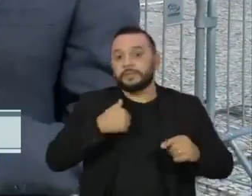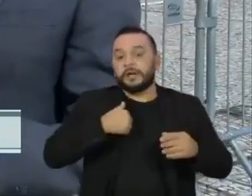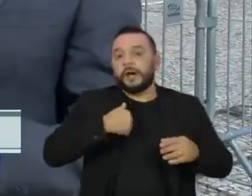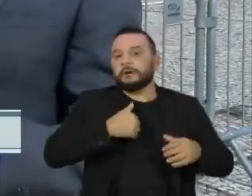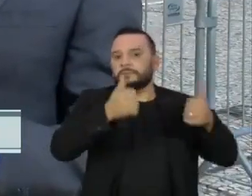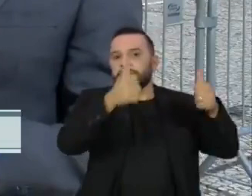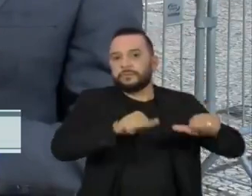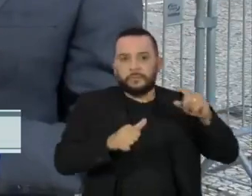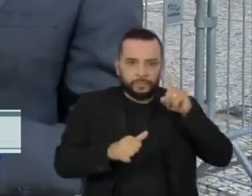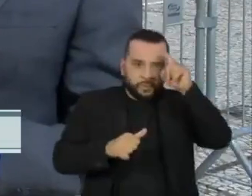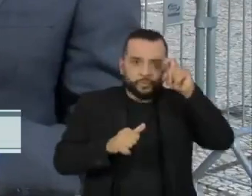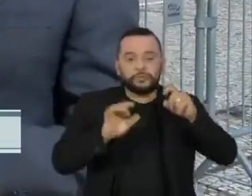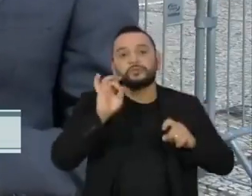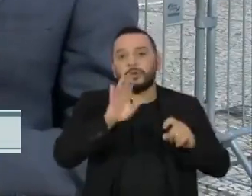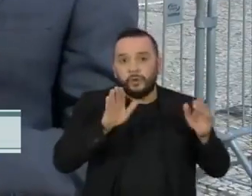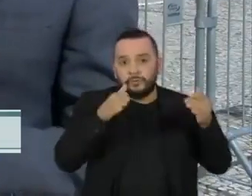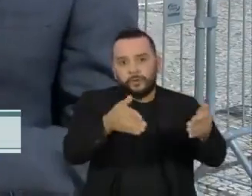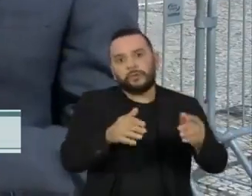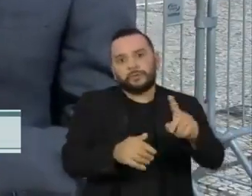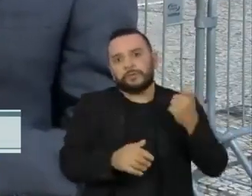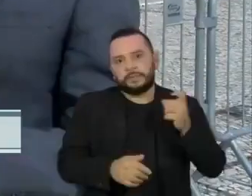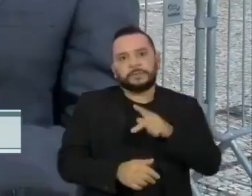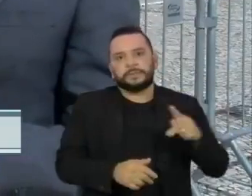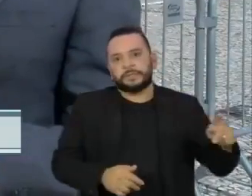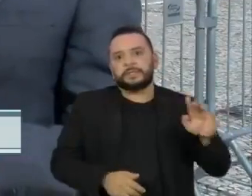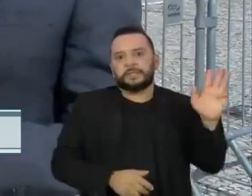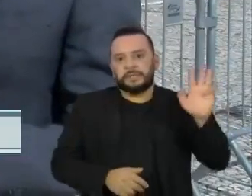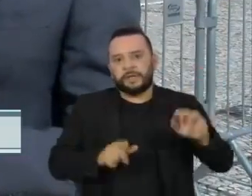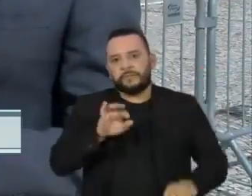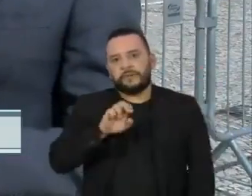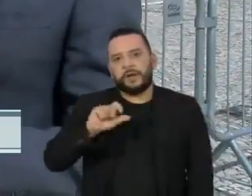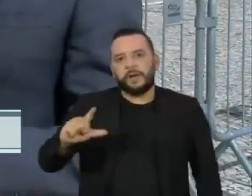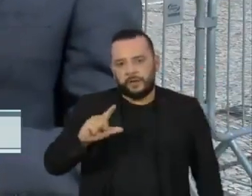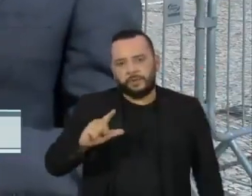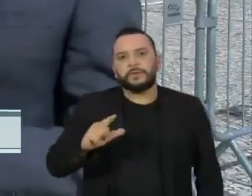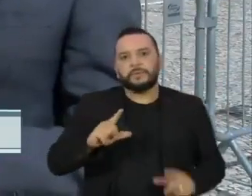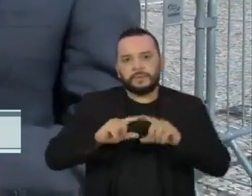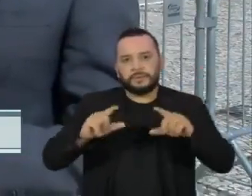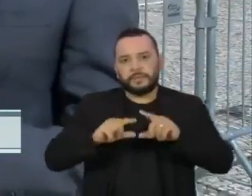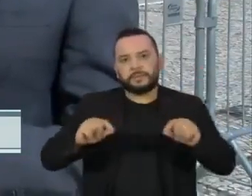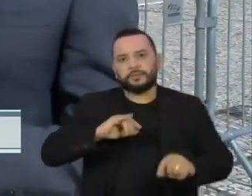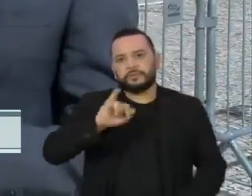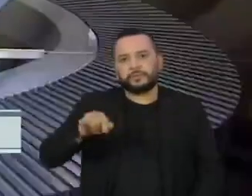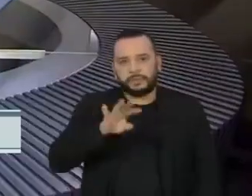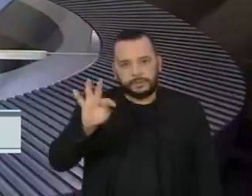para o caso do ex-presidente Lula. Rafael Braga, de Brasília, para o Jornal da Tarde. Música. Música.